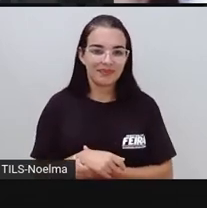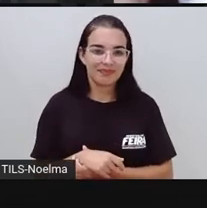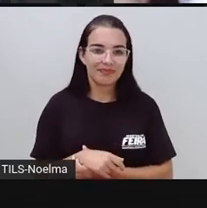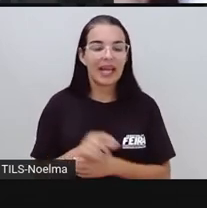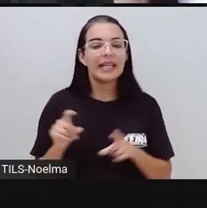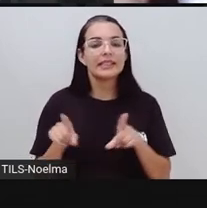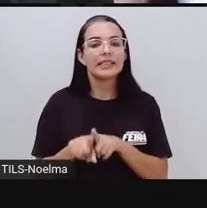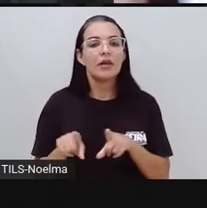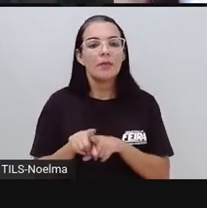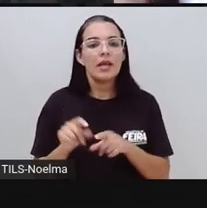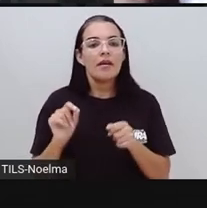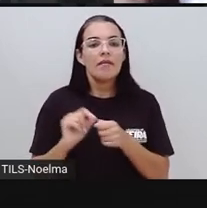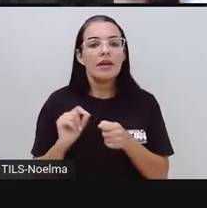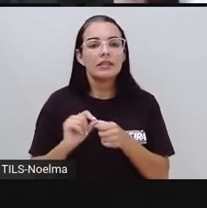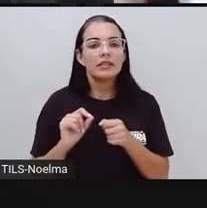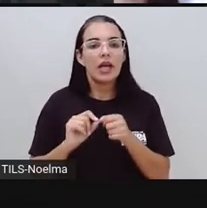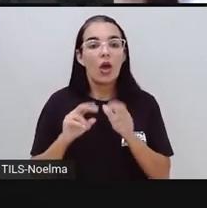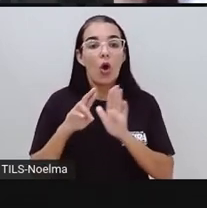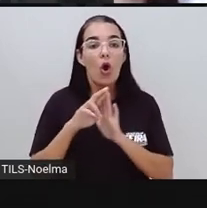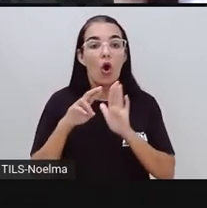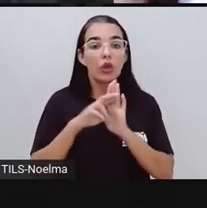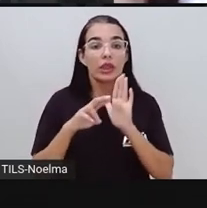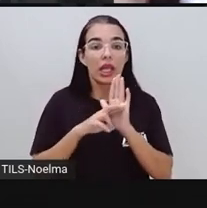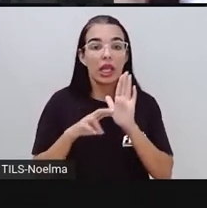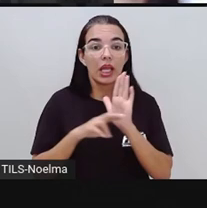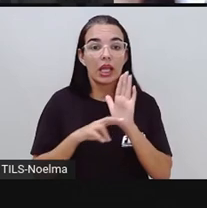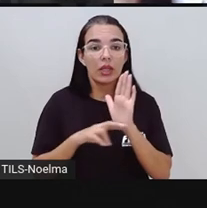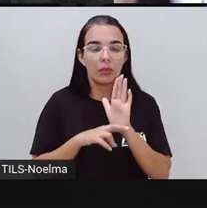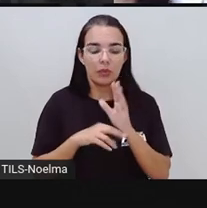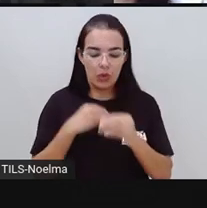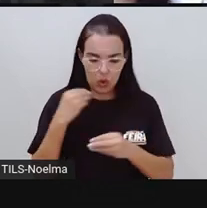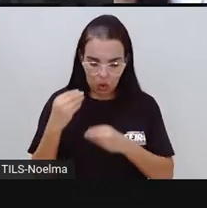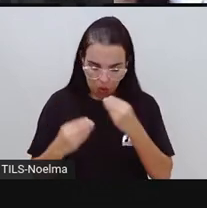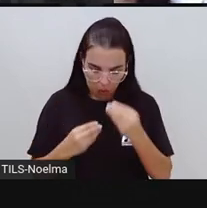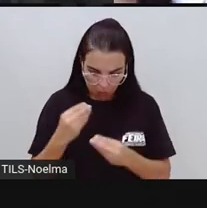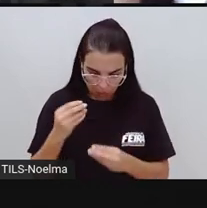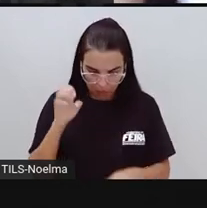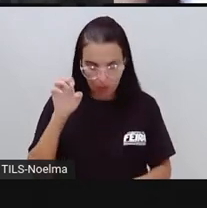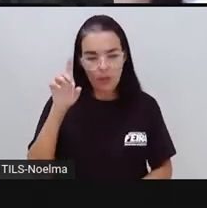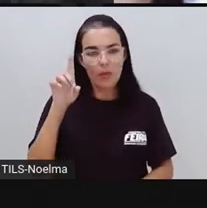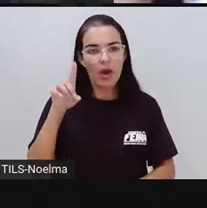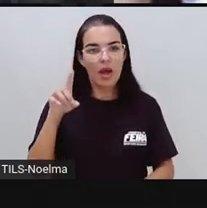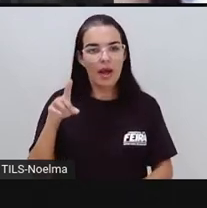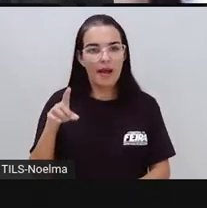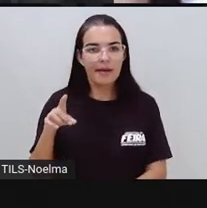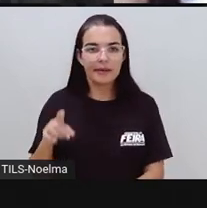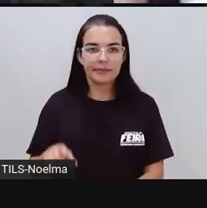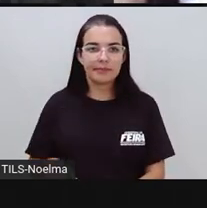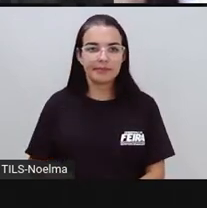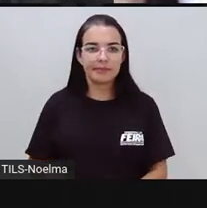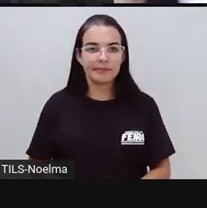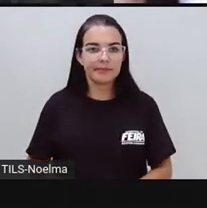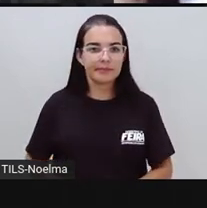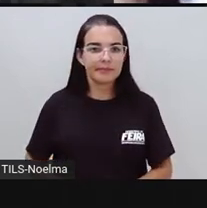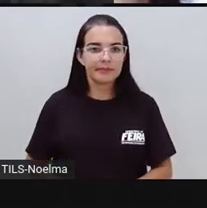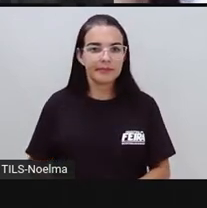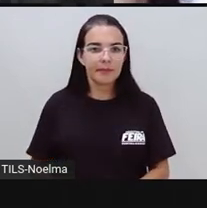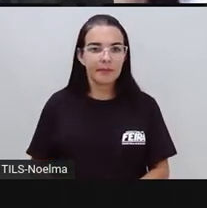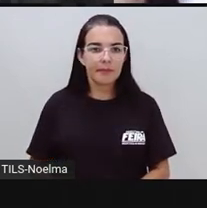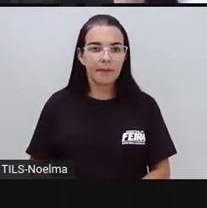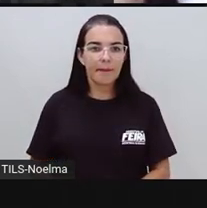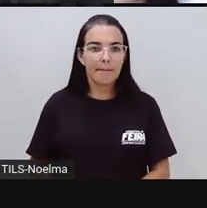E aí, é necessário elaborar um roteiro. Como é que é a elaboração desse roteiro? É justamente tendo como objetivo